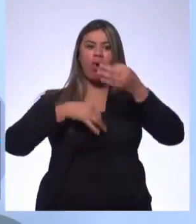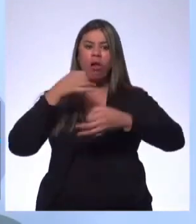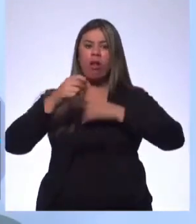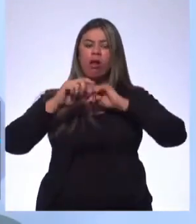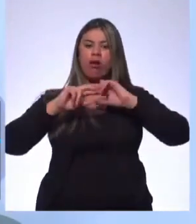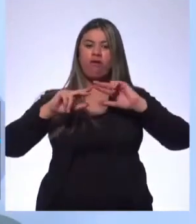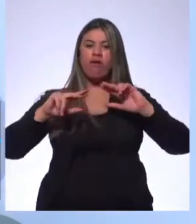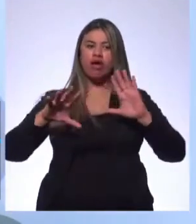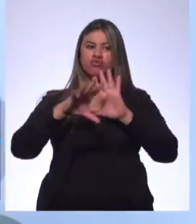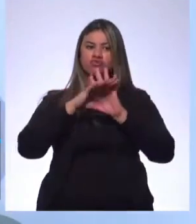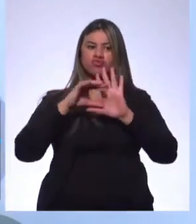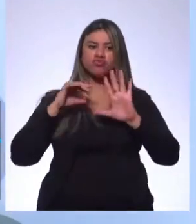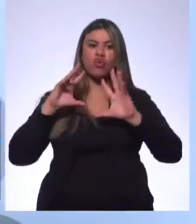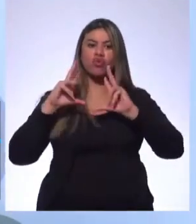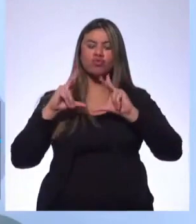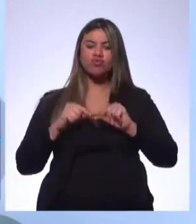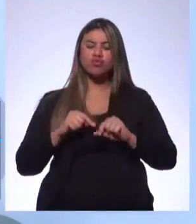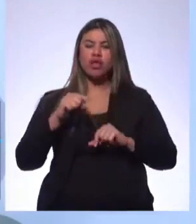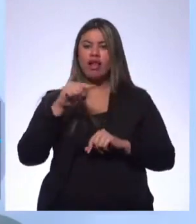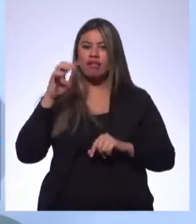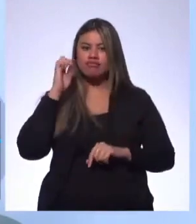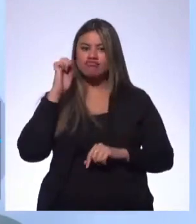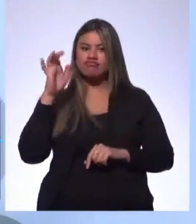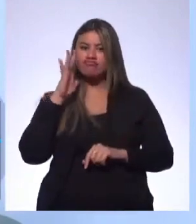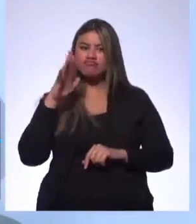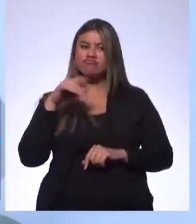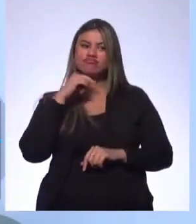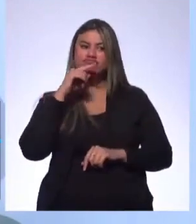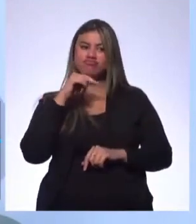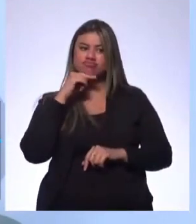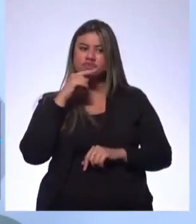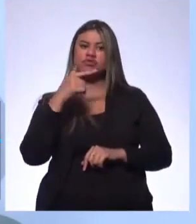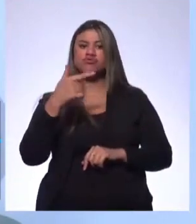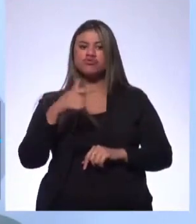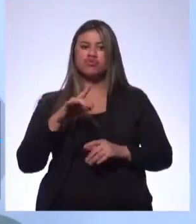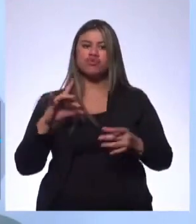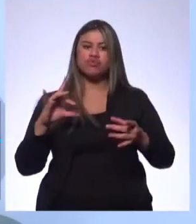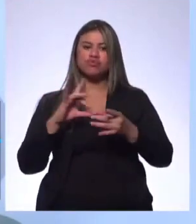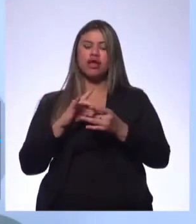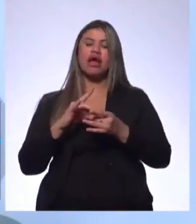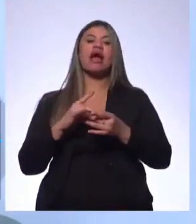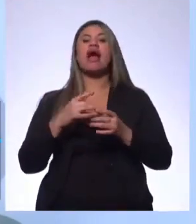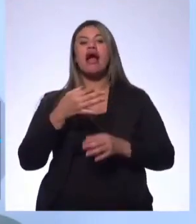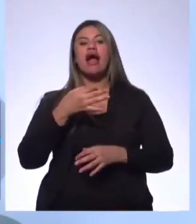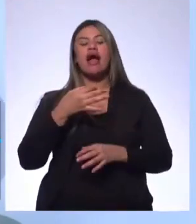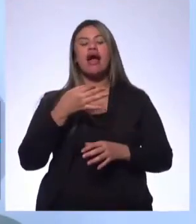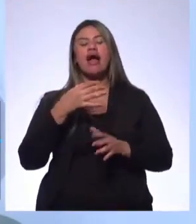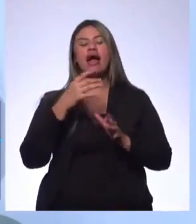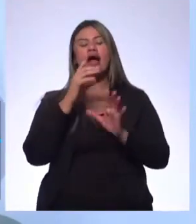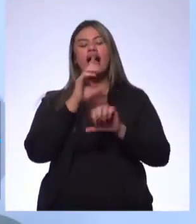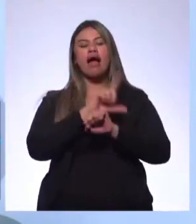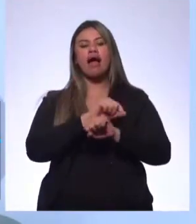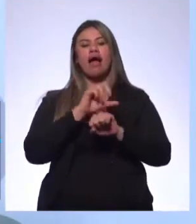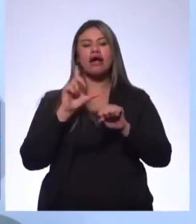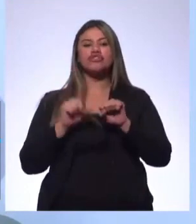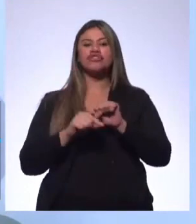sua opinião no primeiro parágrafo, a pessoa não consegue refletir. Eu estou até associando de novo com o artigo de opinião. Se você já sai